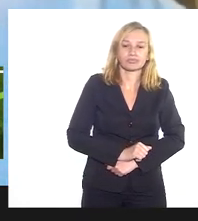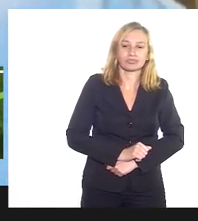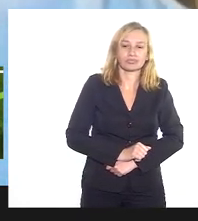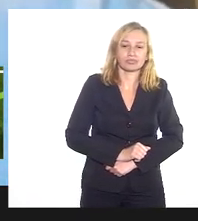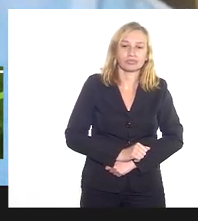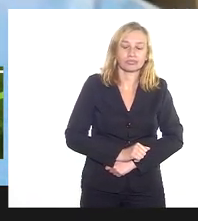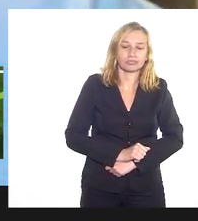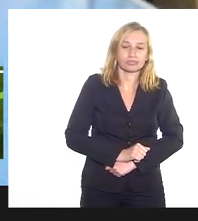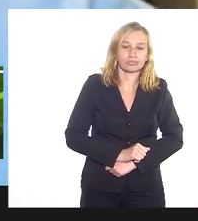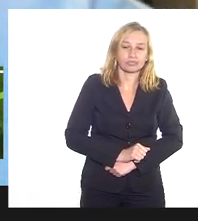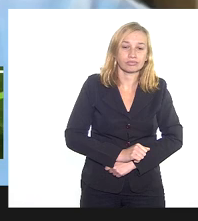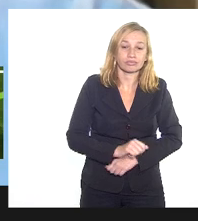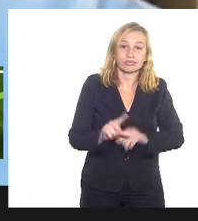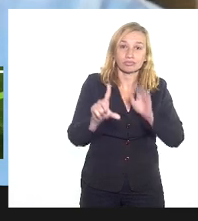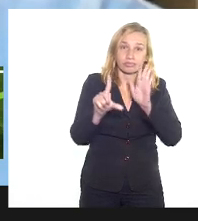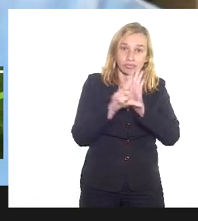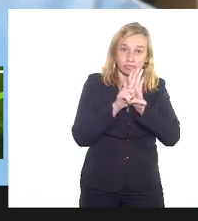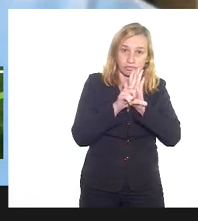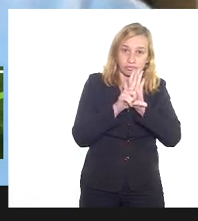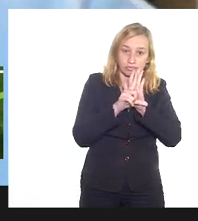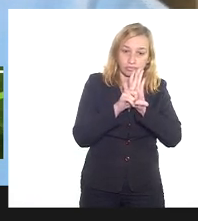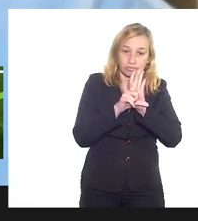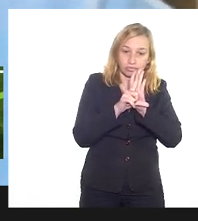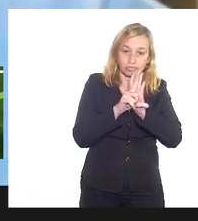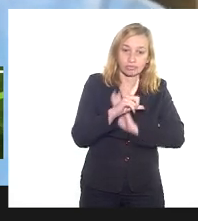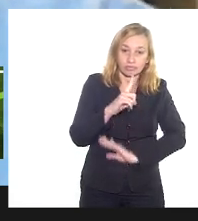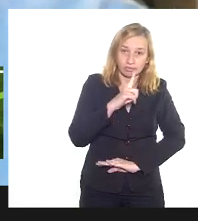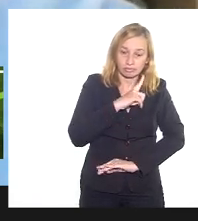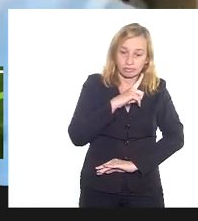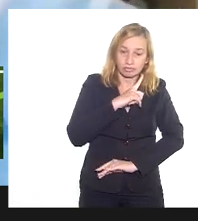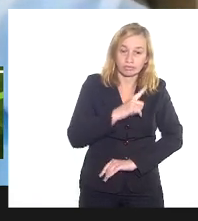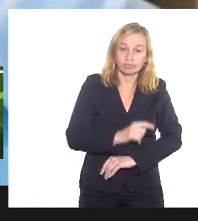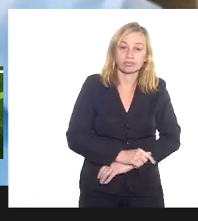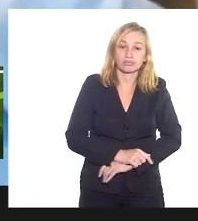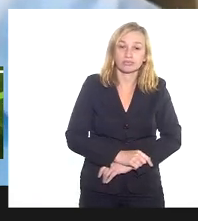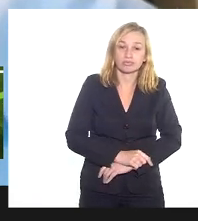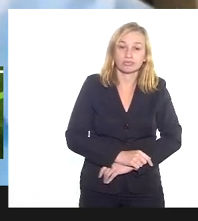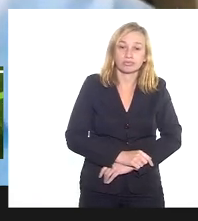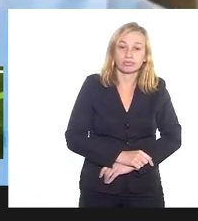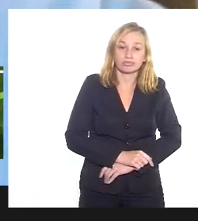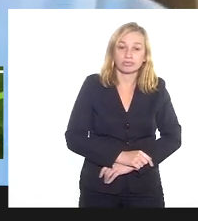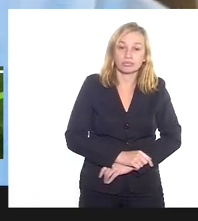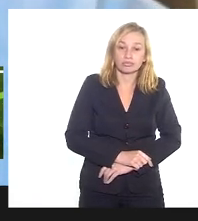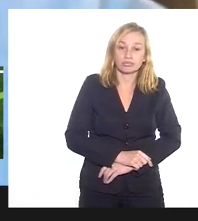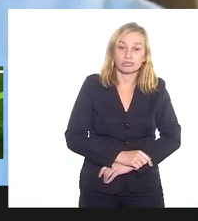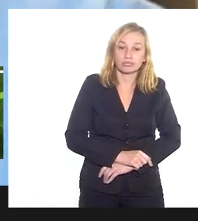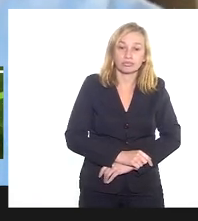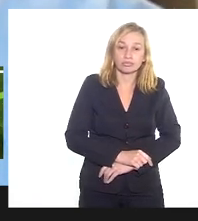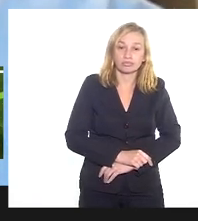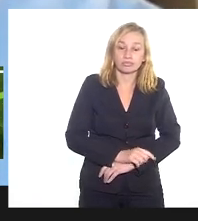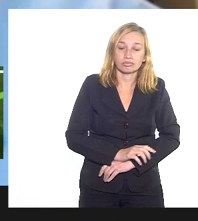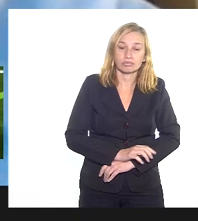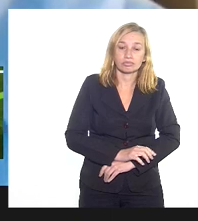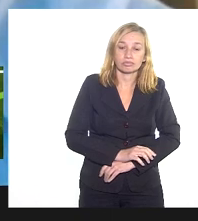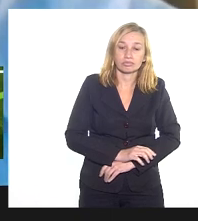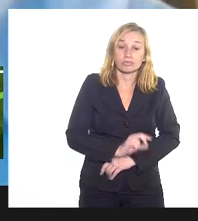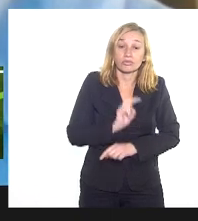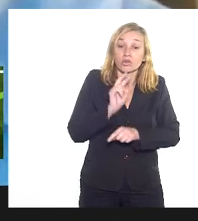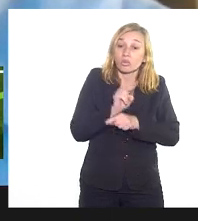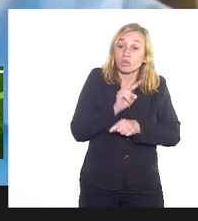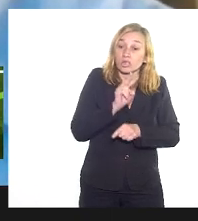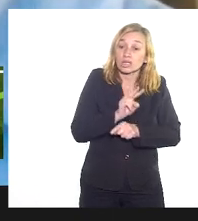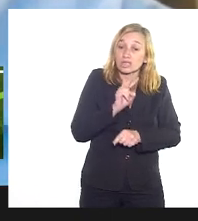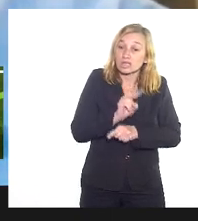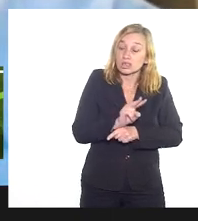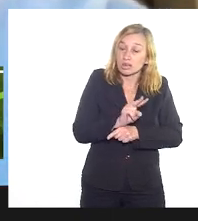a legislação, nós temos, inclusive de proteção às vítimas